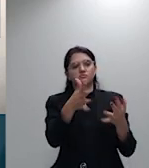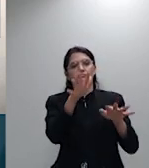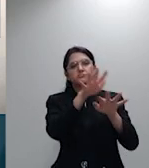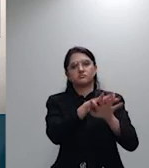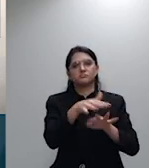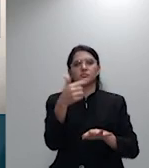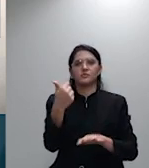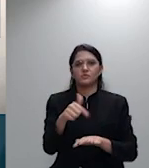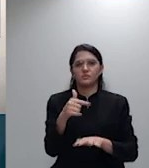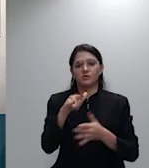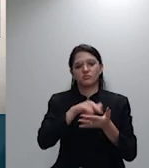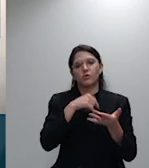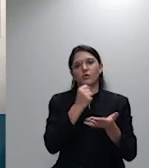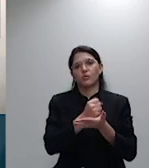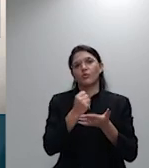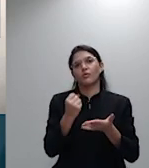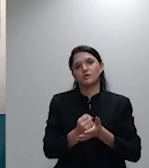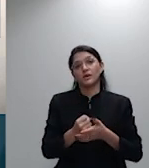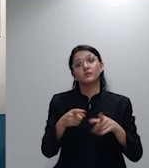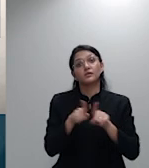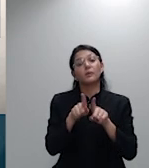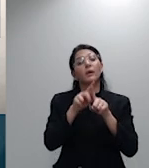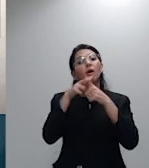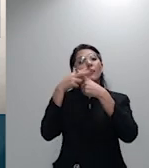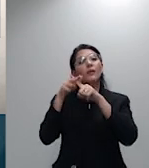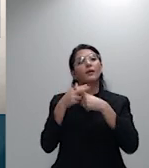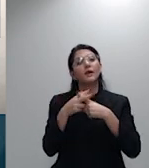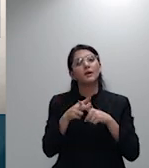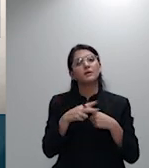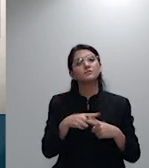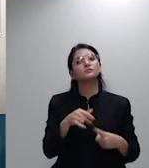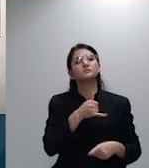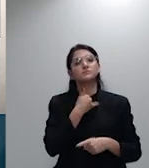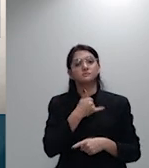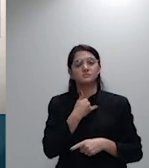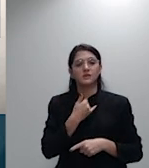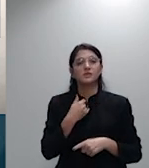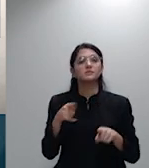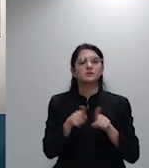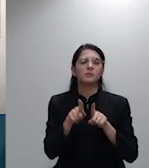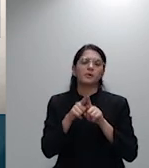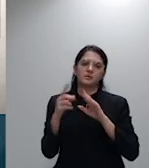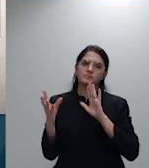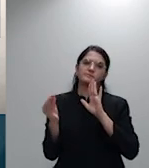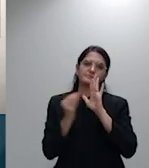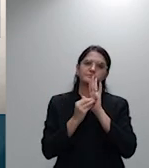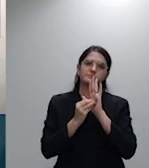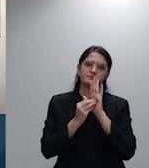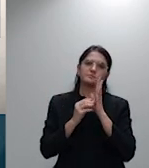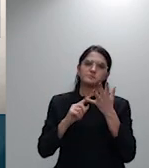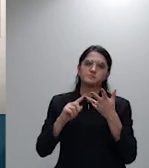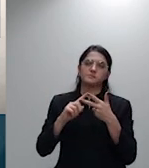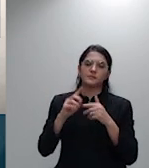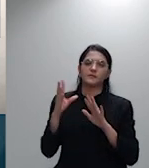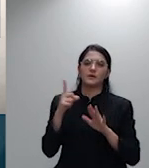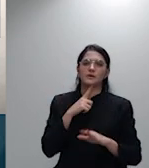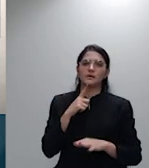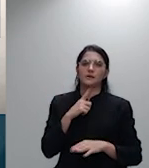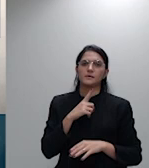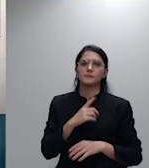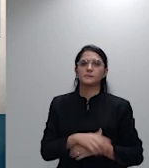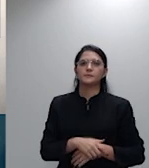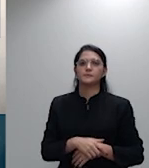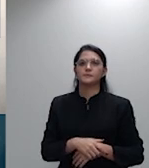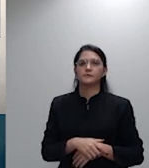por faixa etária aí eu transcrevo também essa fundamentação nesse caso curioso as partes